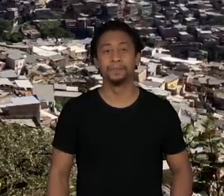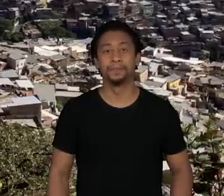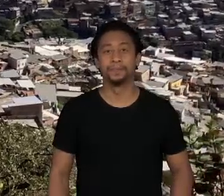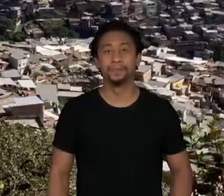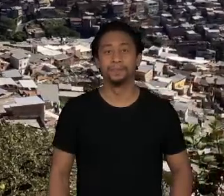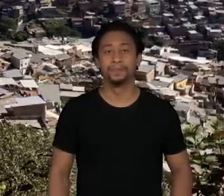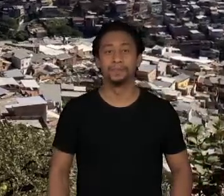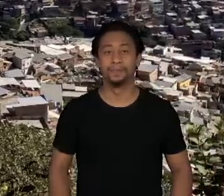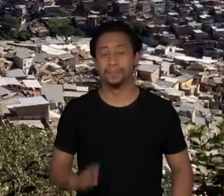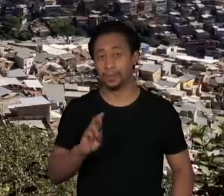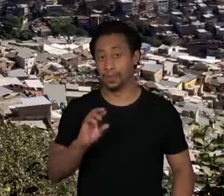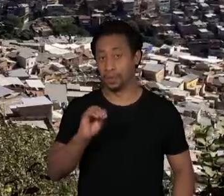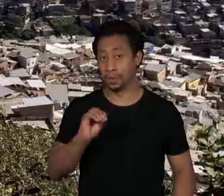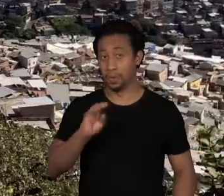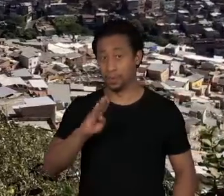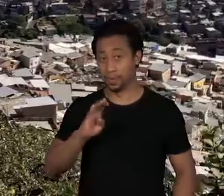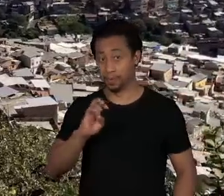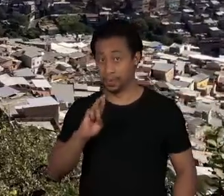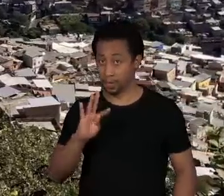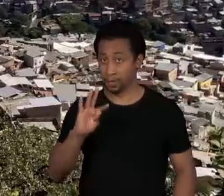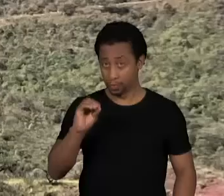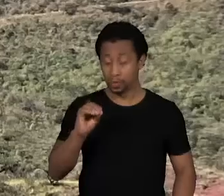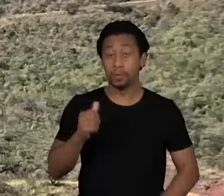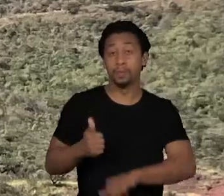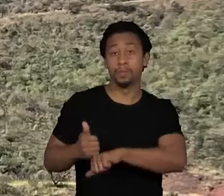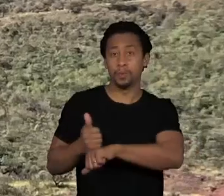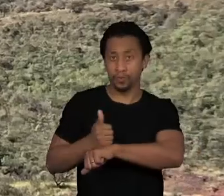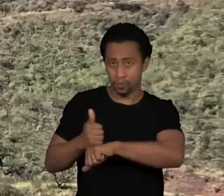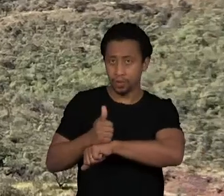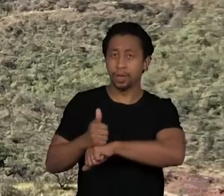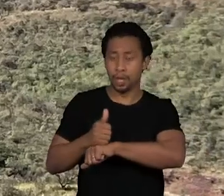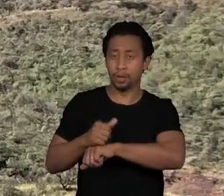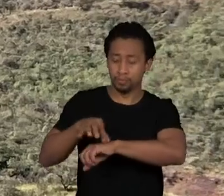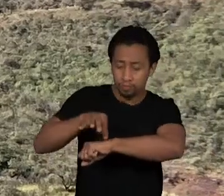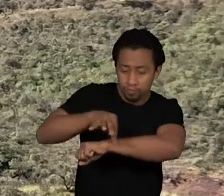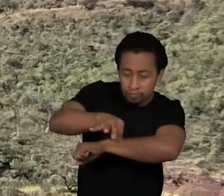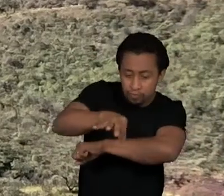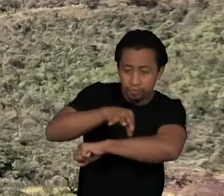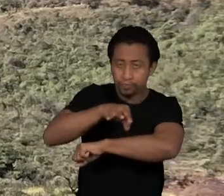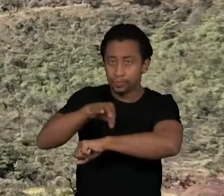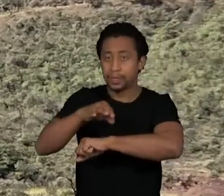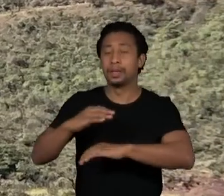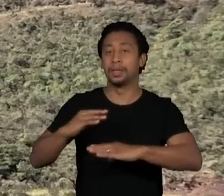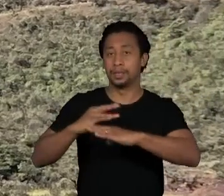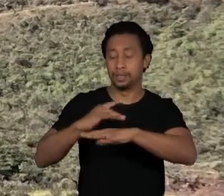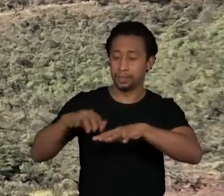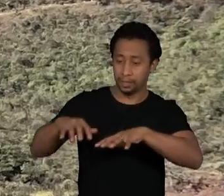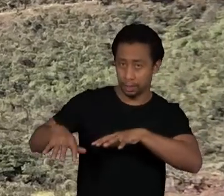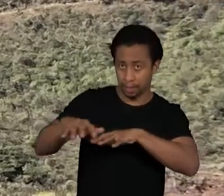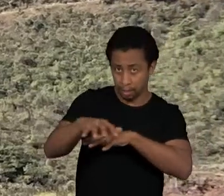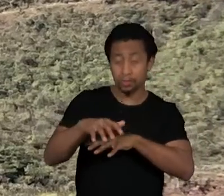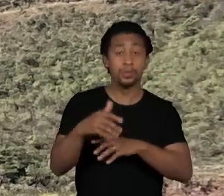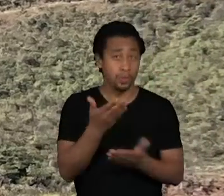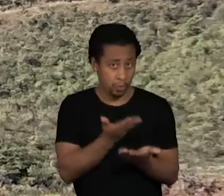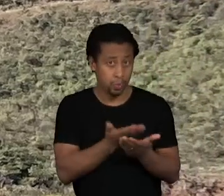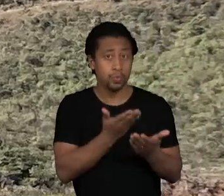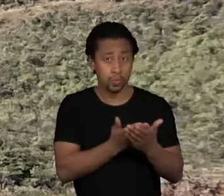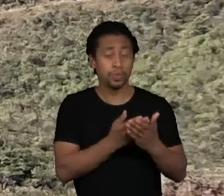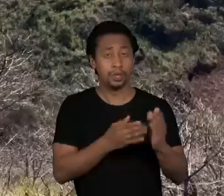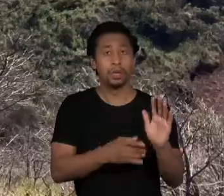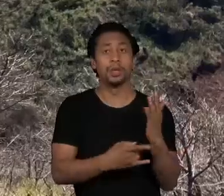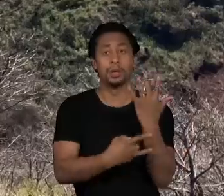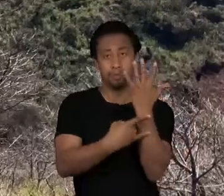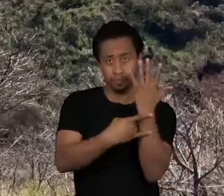Roberto Andrés é urbanista, professor da UFMG e integrante do Tira o Pé da Minha Serra,